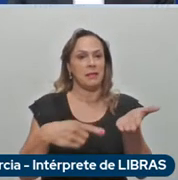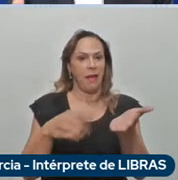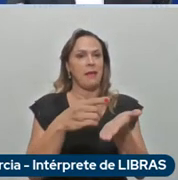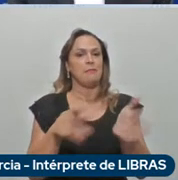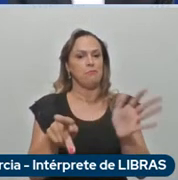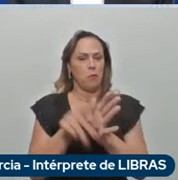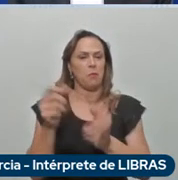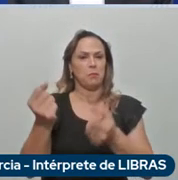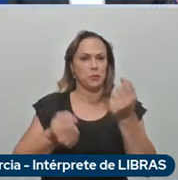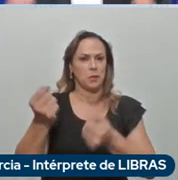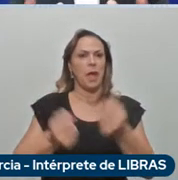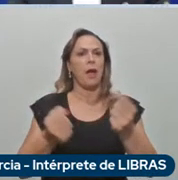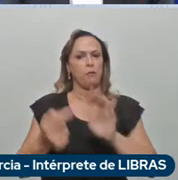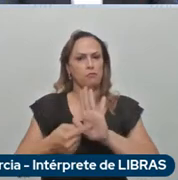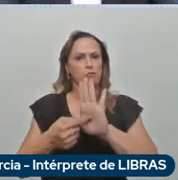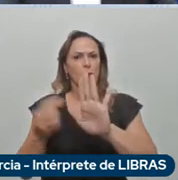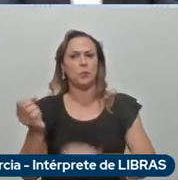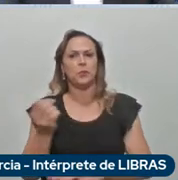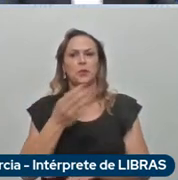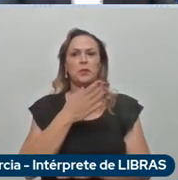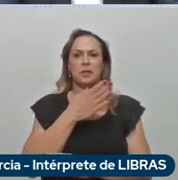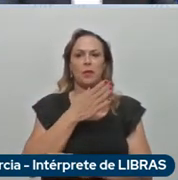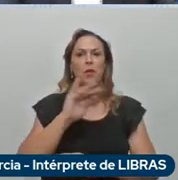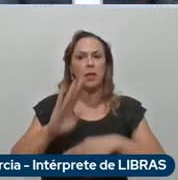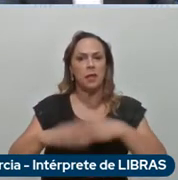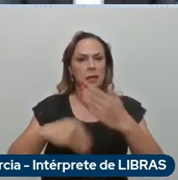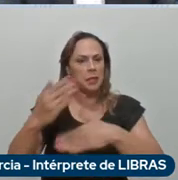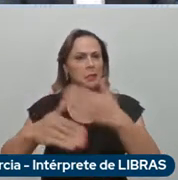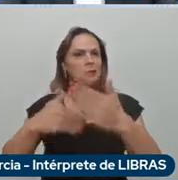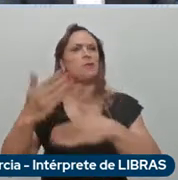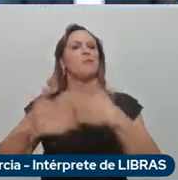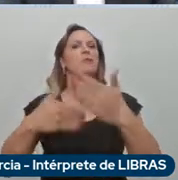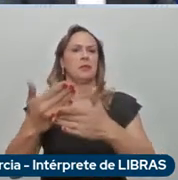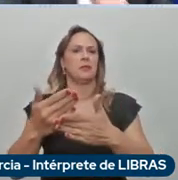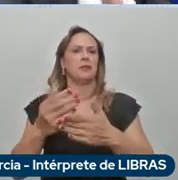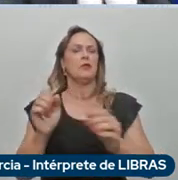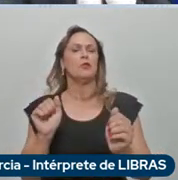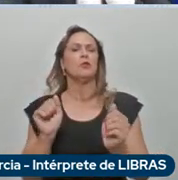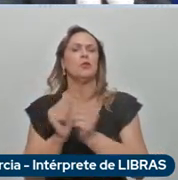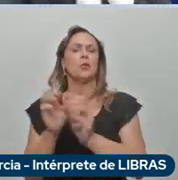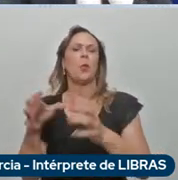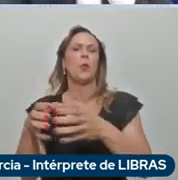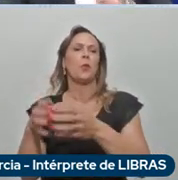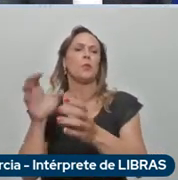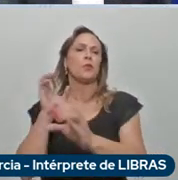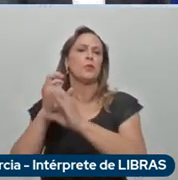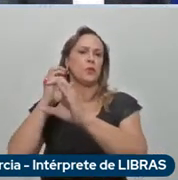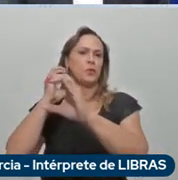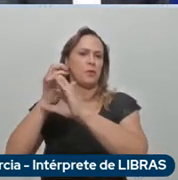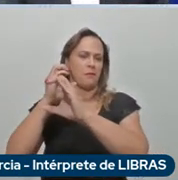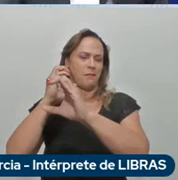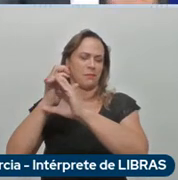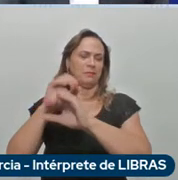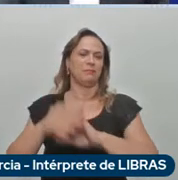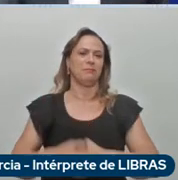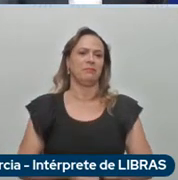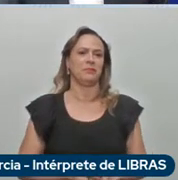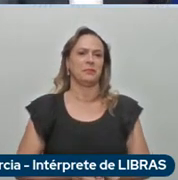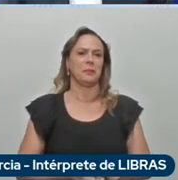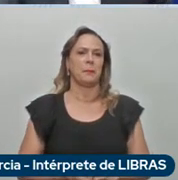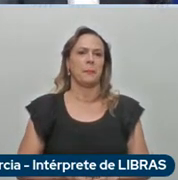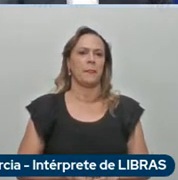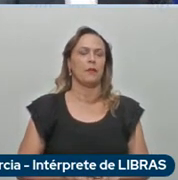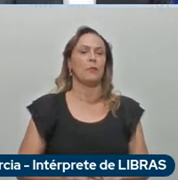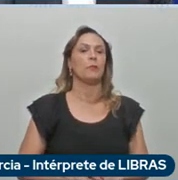e Development Center onde a engenharia é reunida próximo bom e dentro das